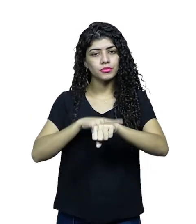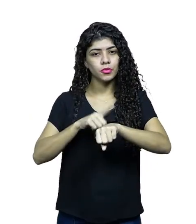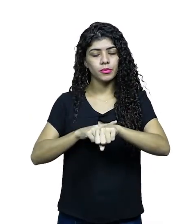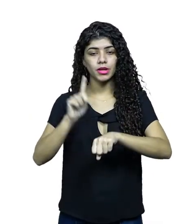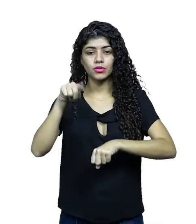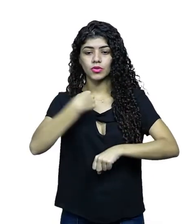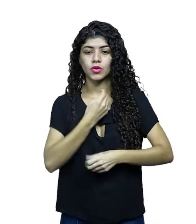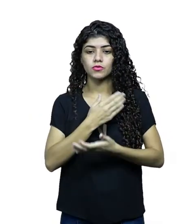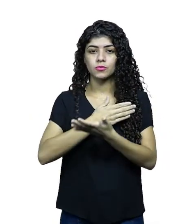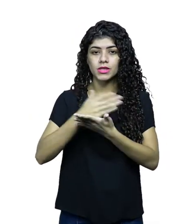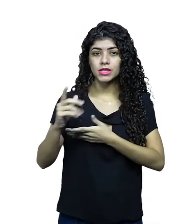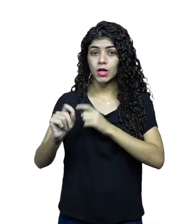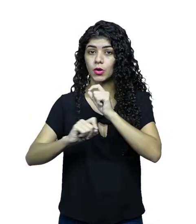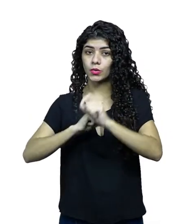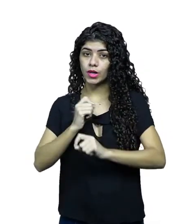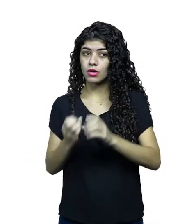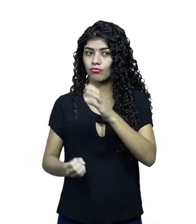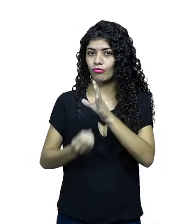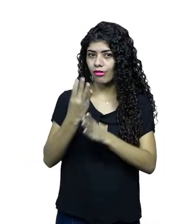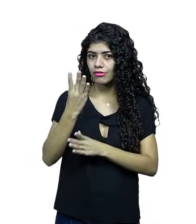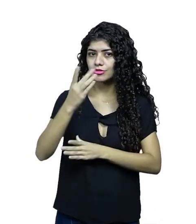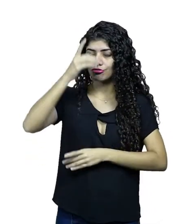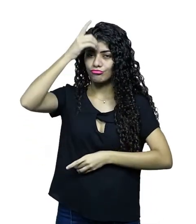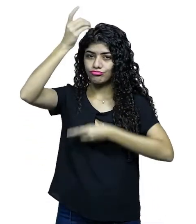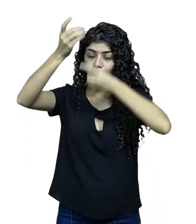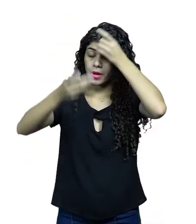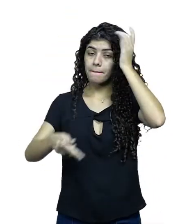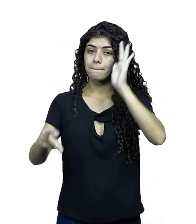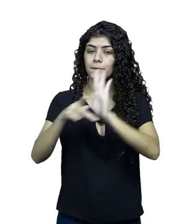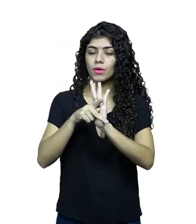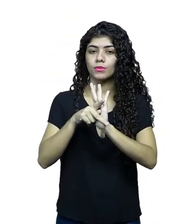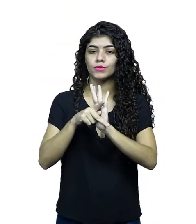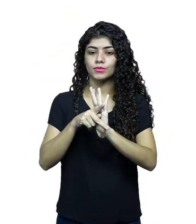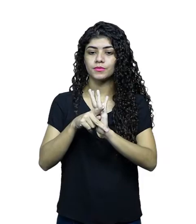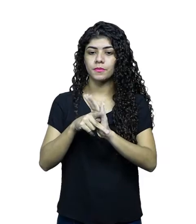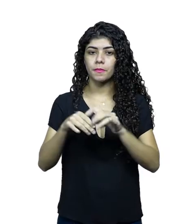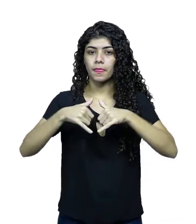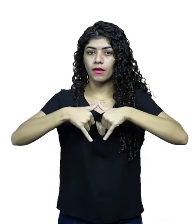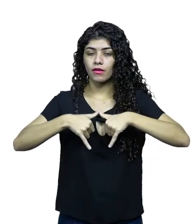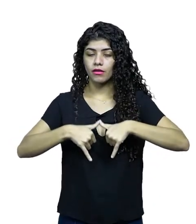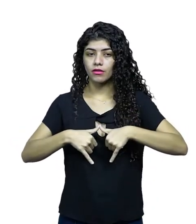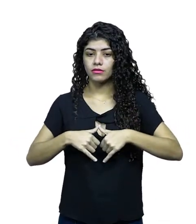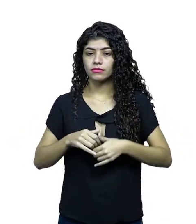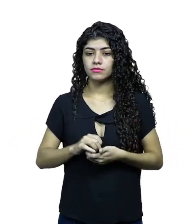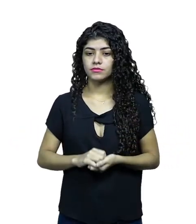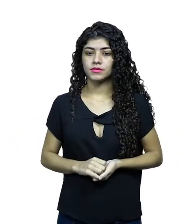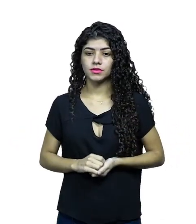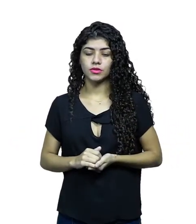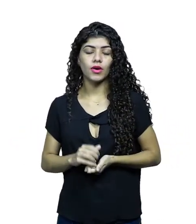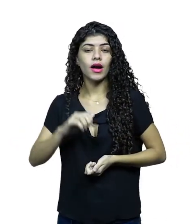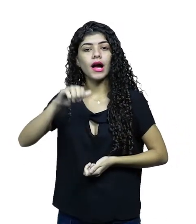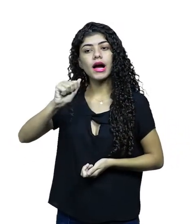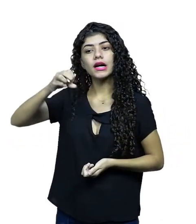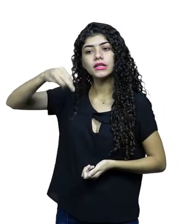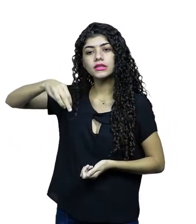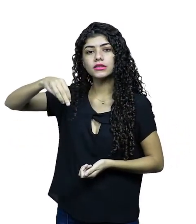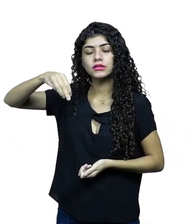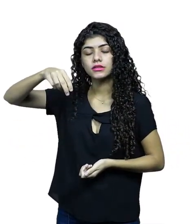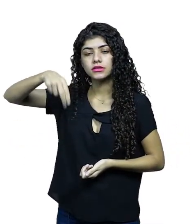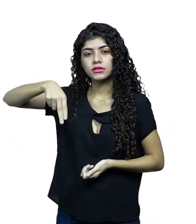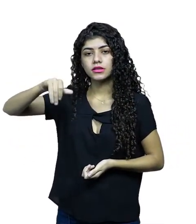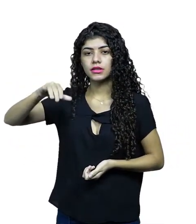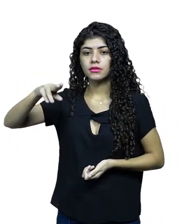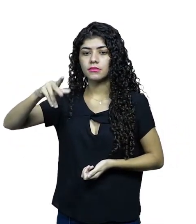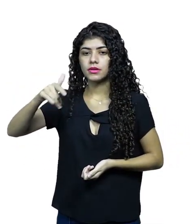Nesse momento, nós vamos entrar nos elementos criativos específicos. A ficção, a animação,